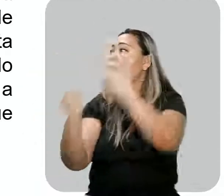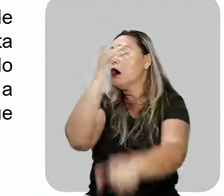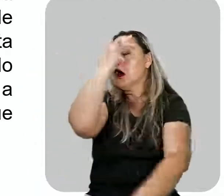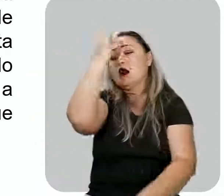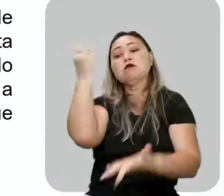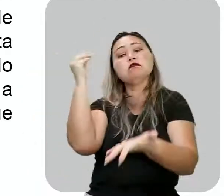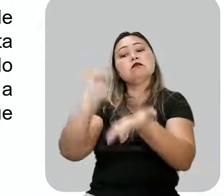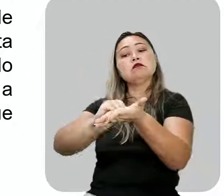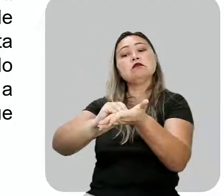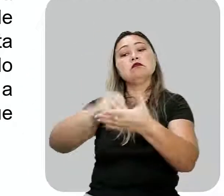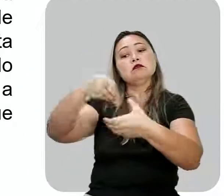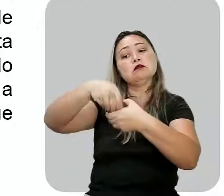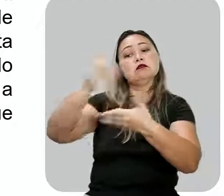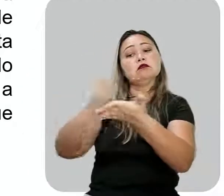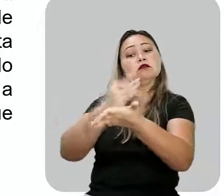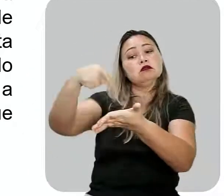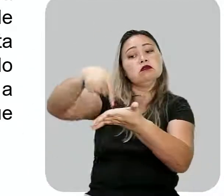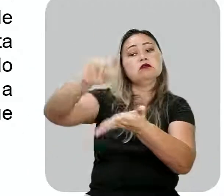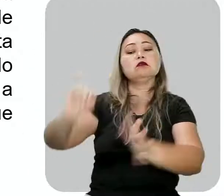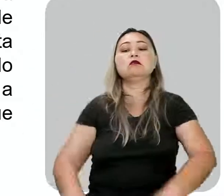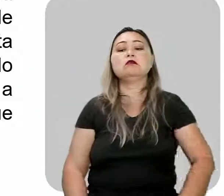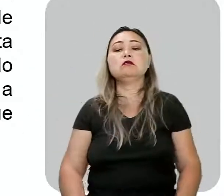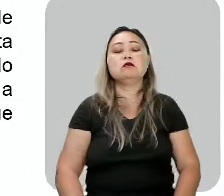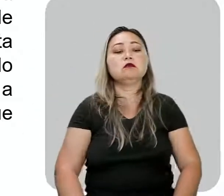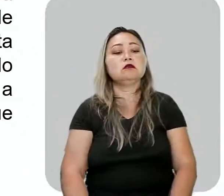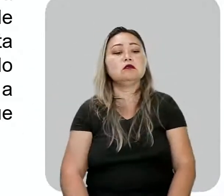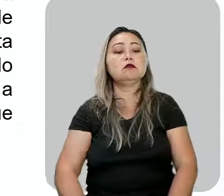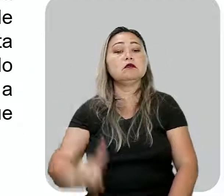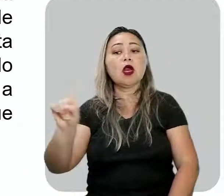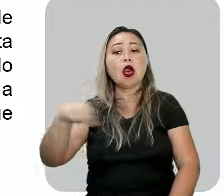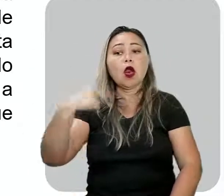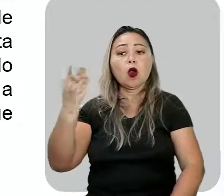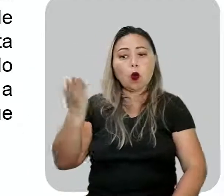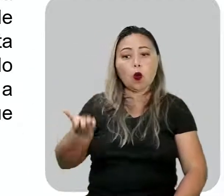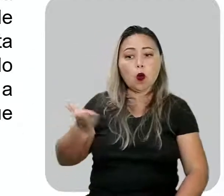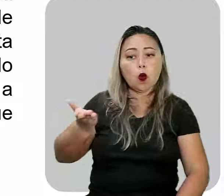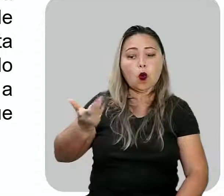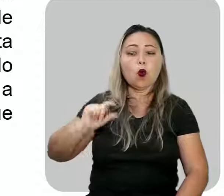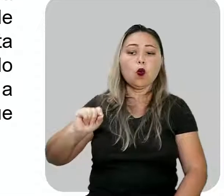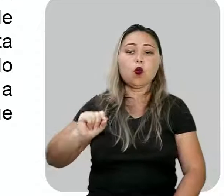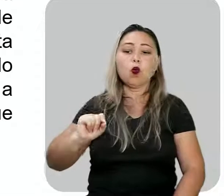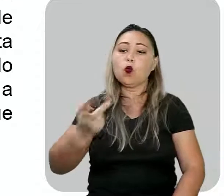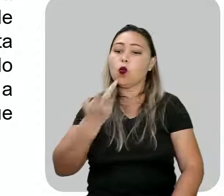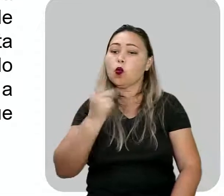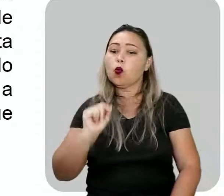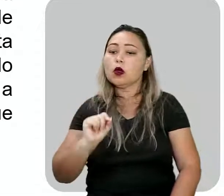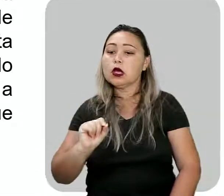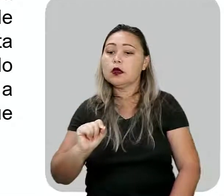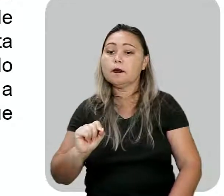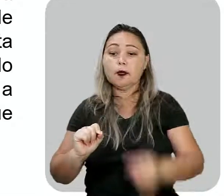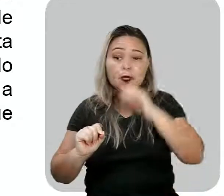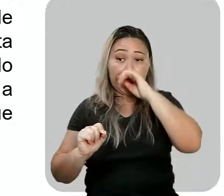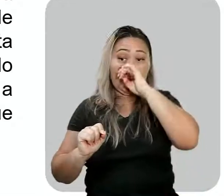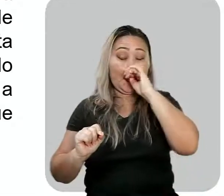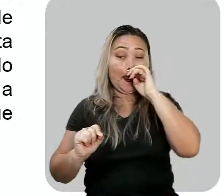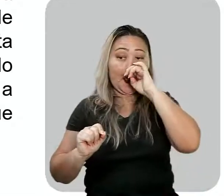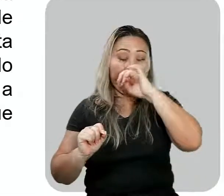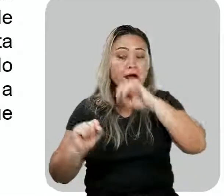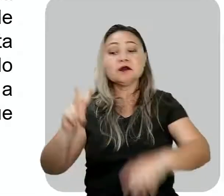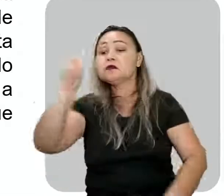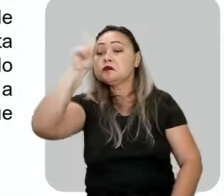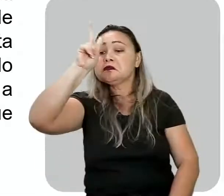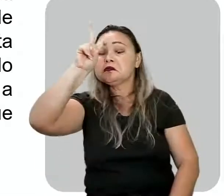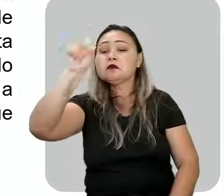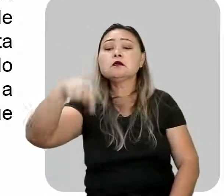o compõem. Muito bem. Então, em destaque aqui, neste momento, a gente pode dizer que nós vamos aí